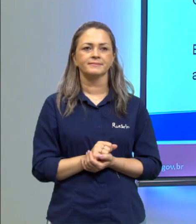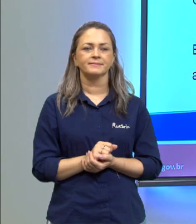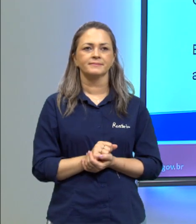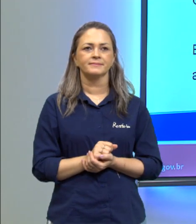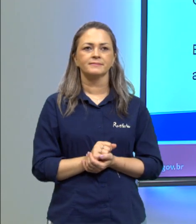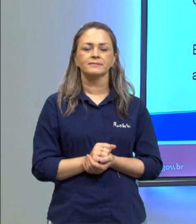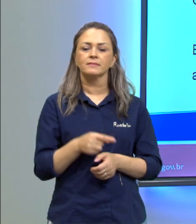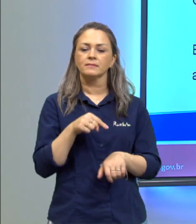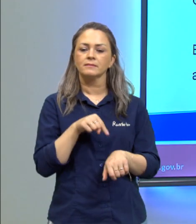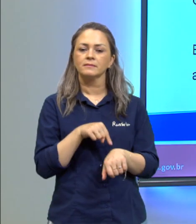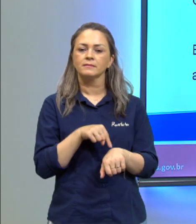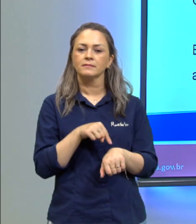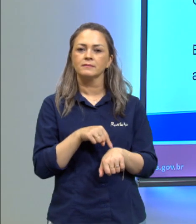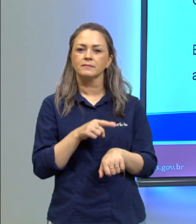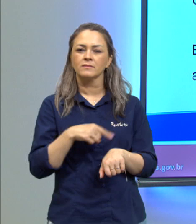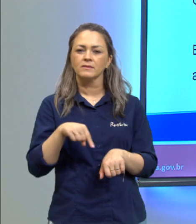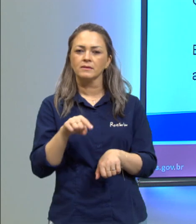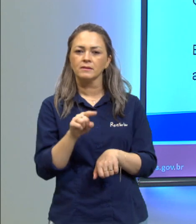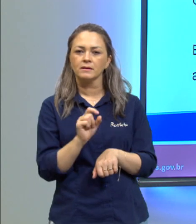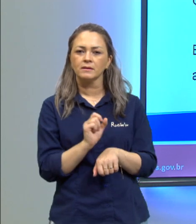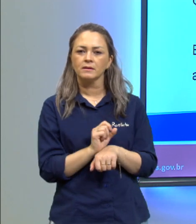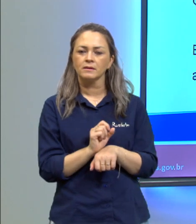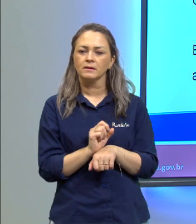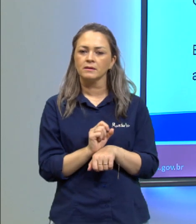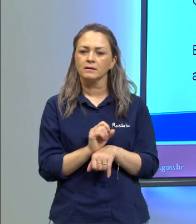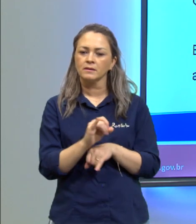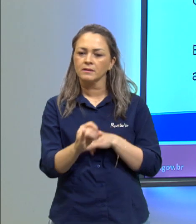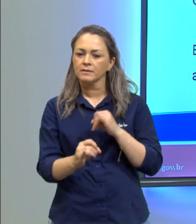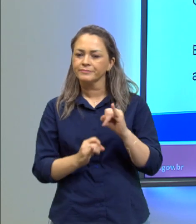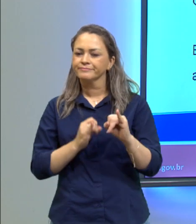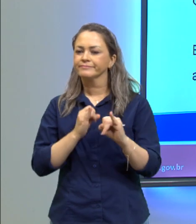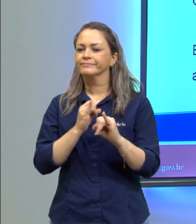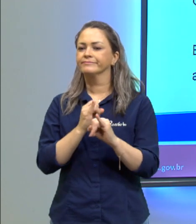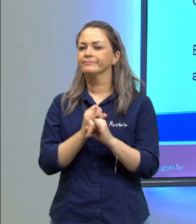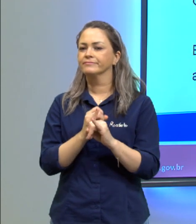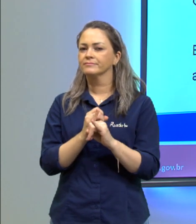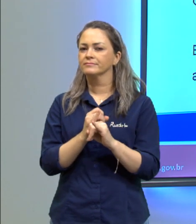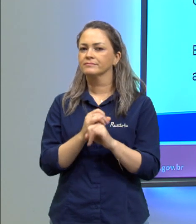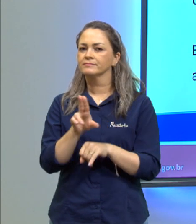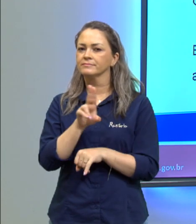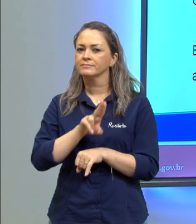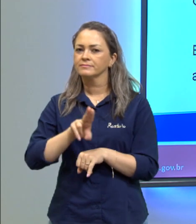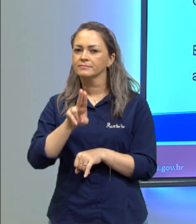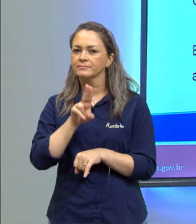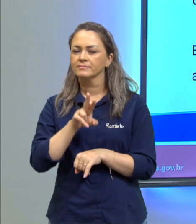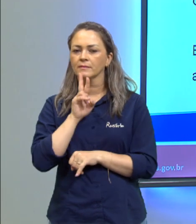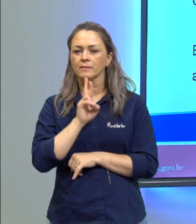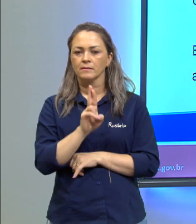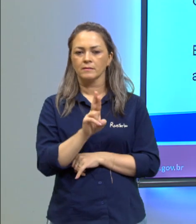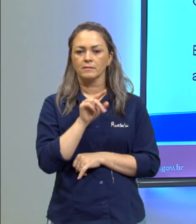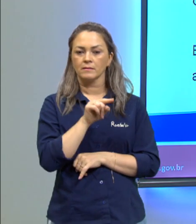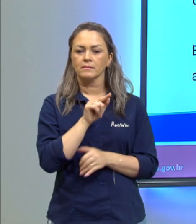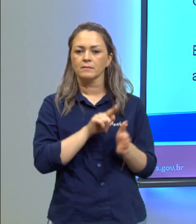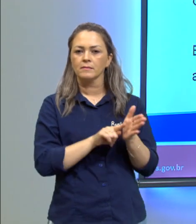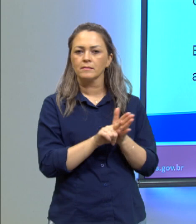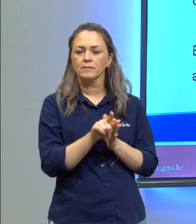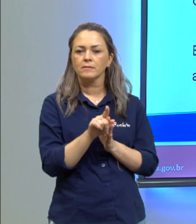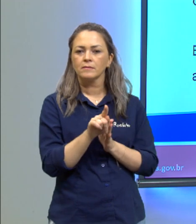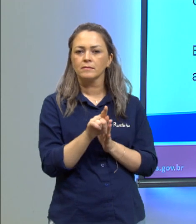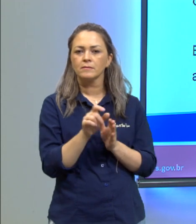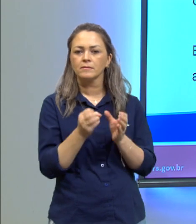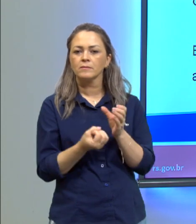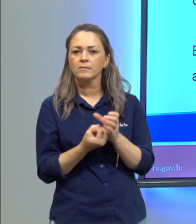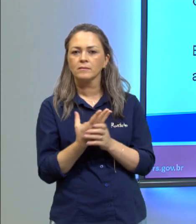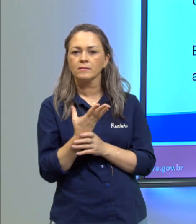Quanto tempo você fica conectado à internet? Para responder a essa pergunta, foi